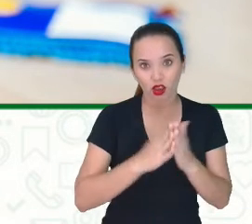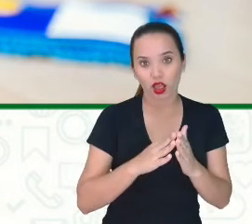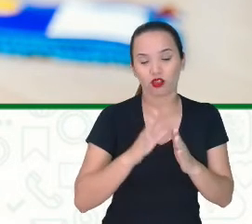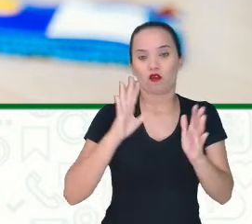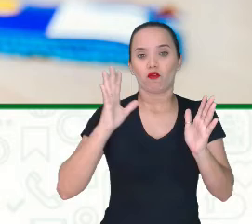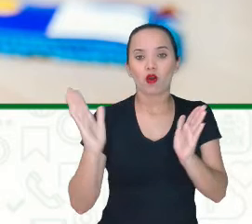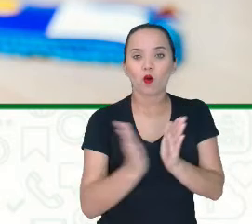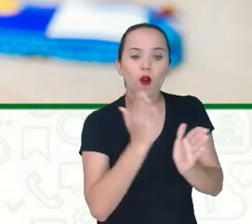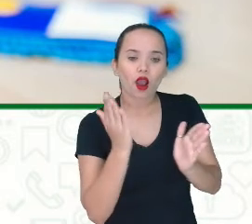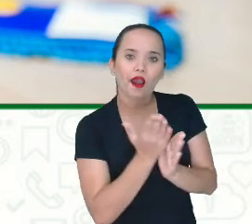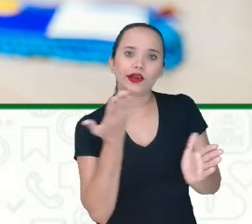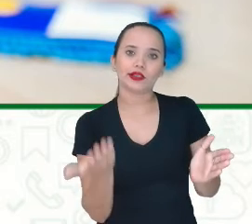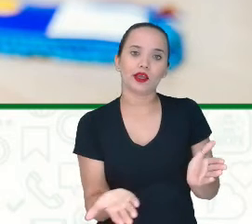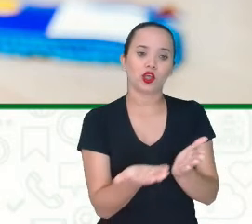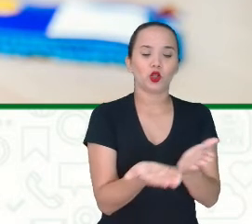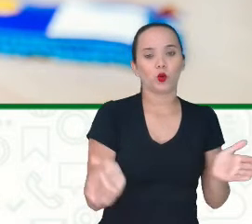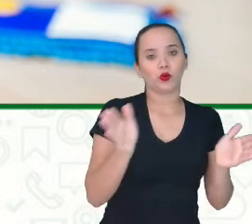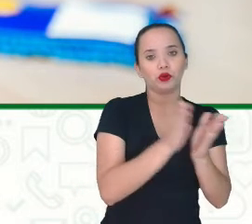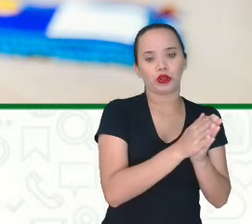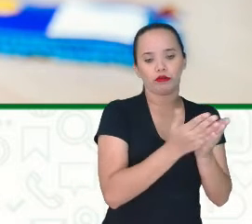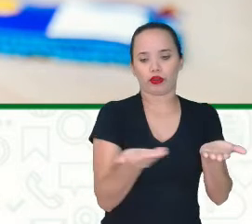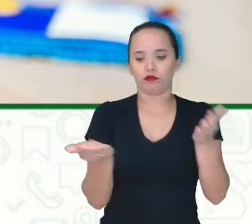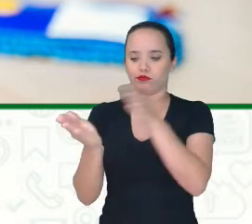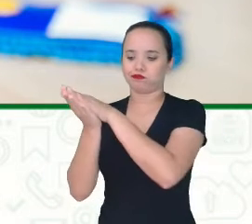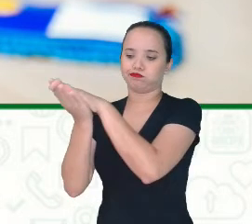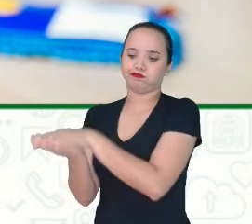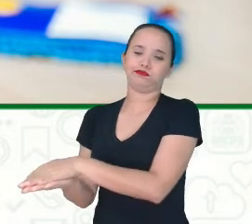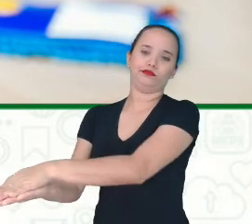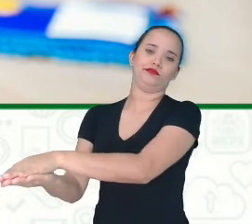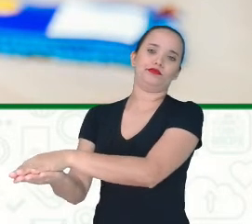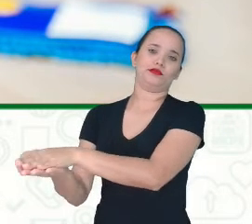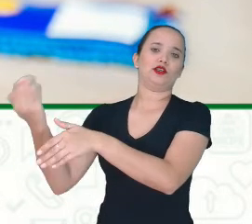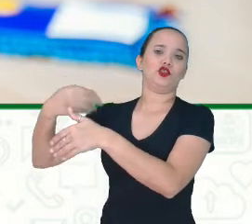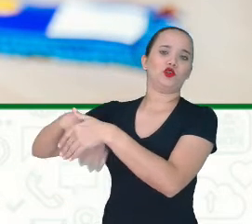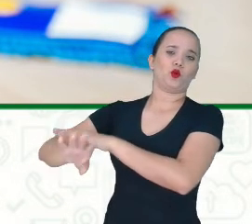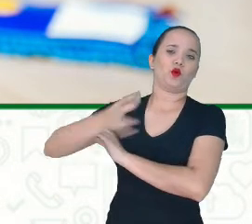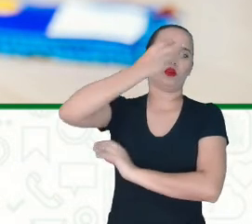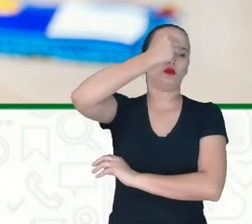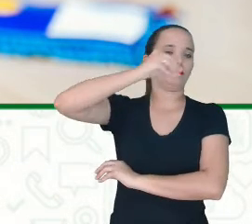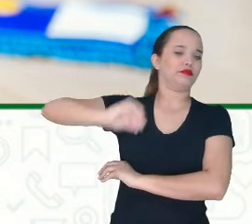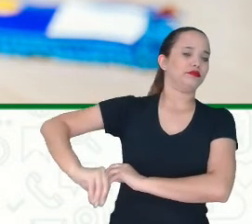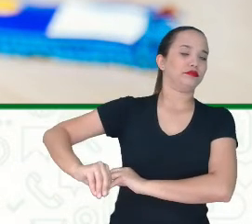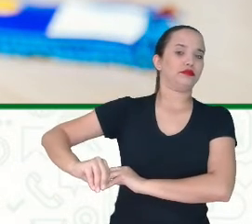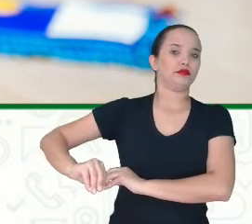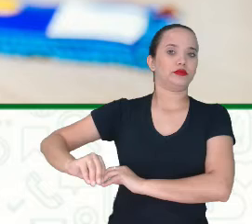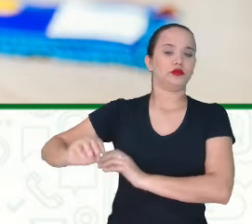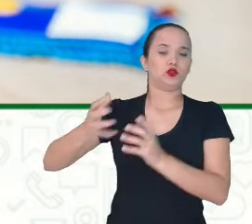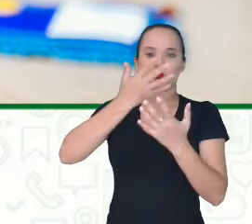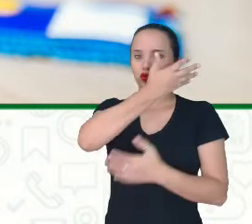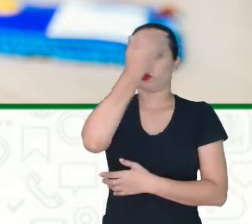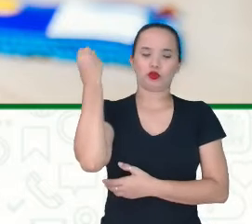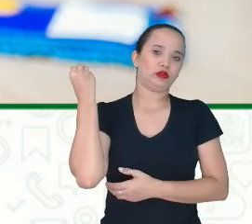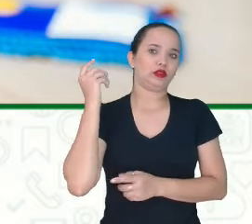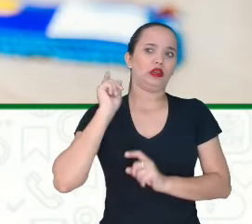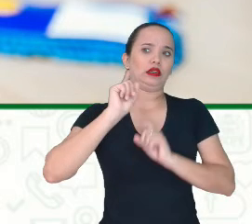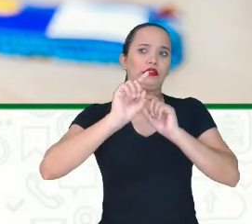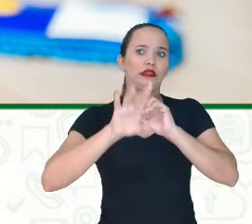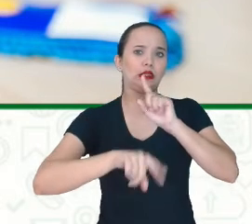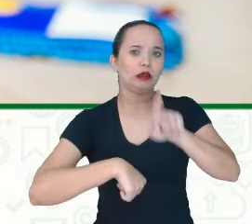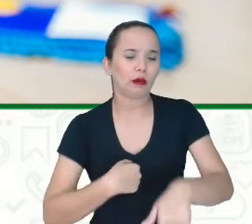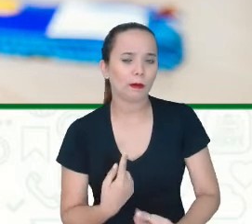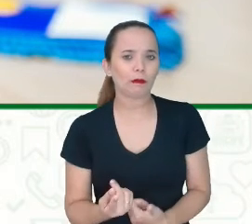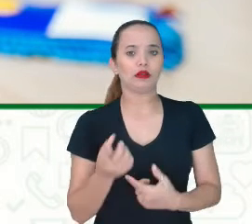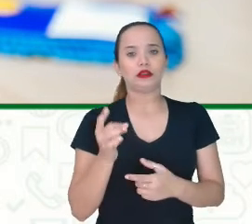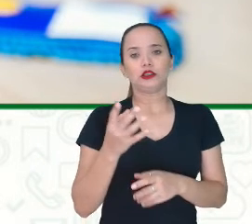caderno O seu livro Vai fechar Jogar lá em cima da cama Do sofá Em algum canto E não dar atenção Só voltar mais uma vez